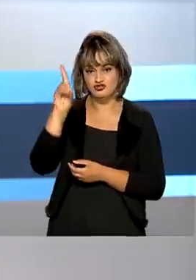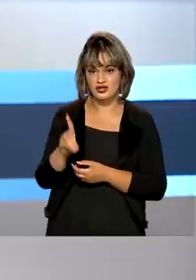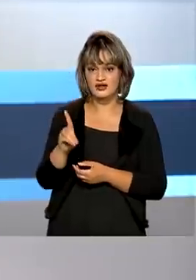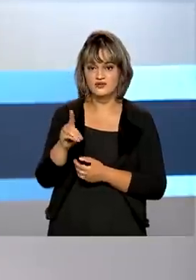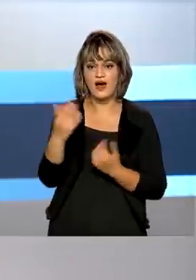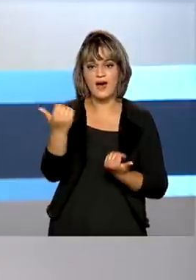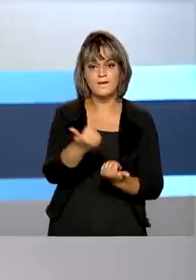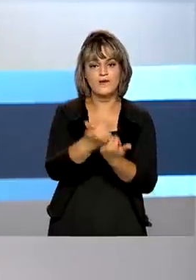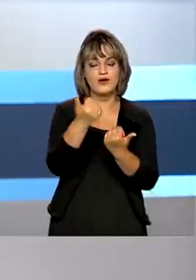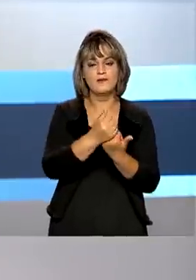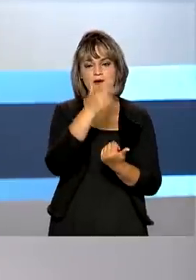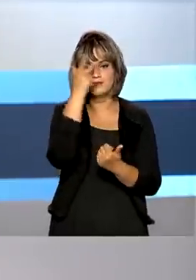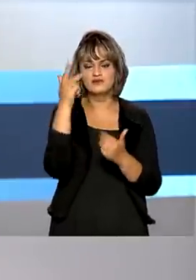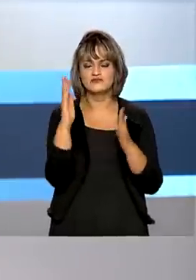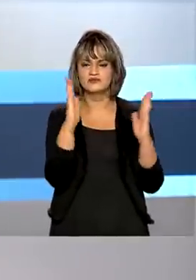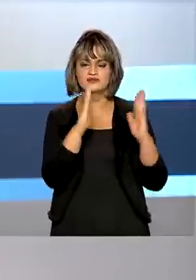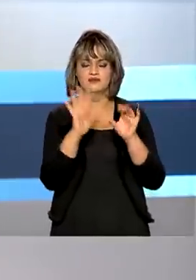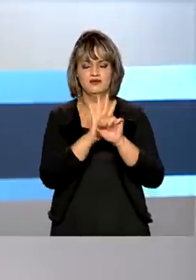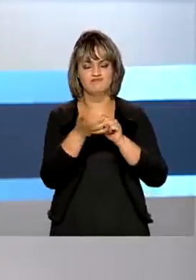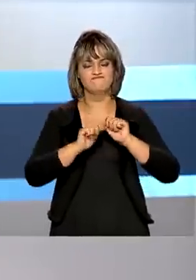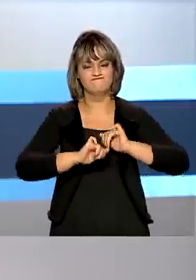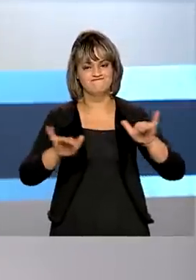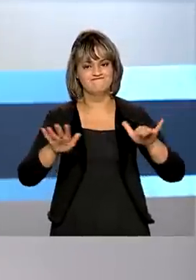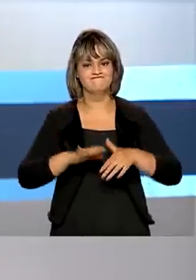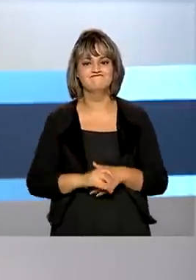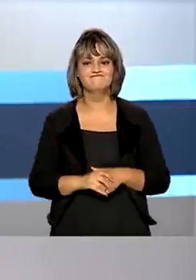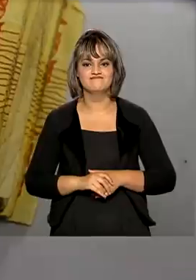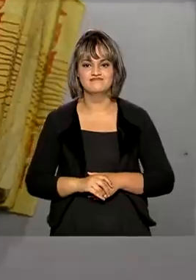vem apoiando as pessoas agora, durante a pandemia.